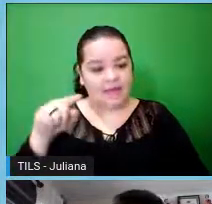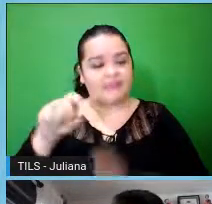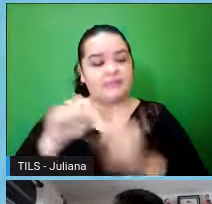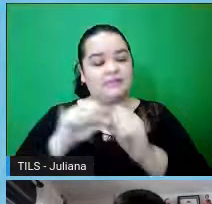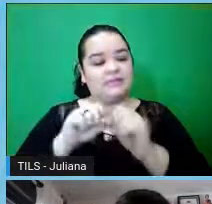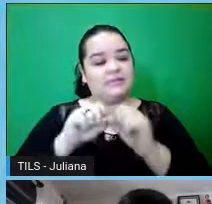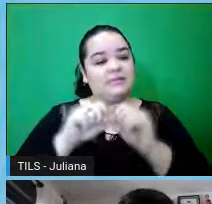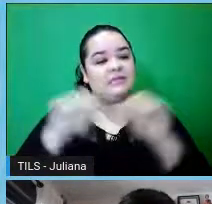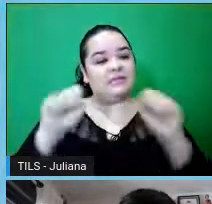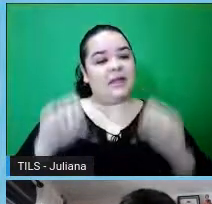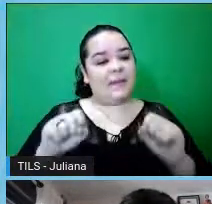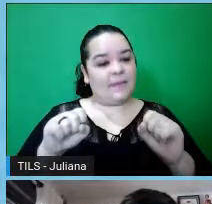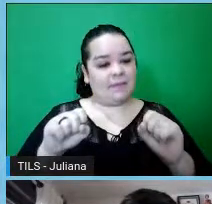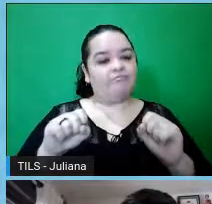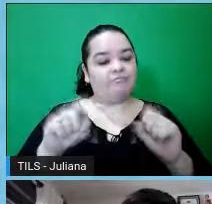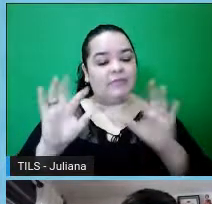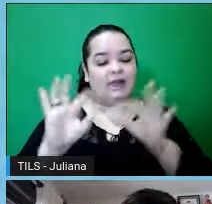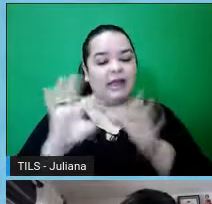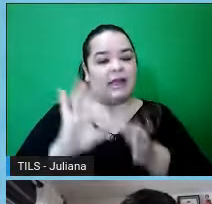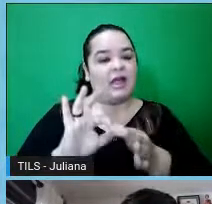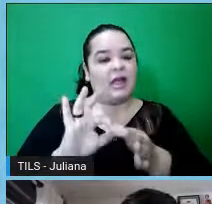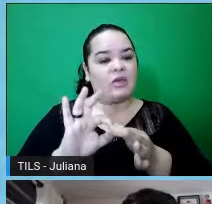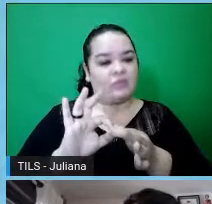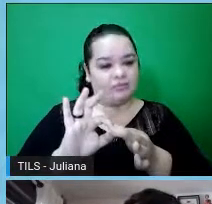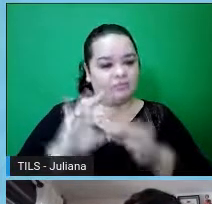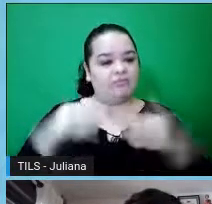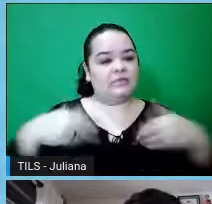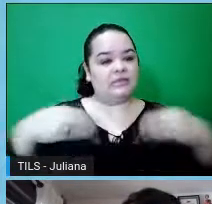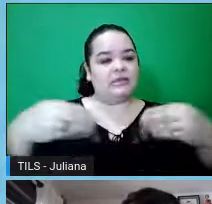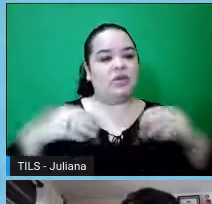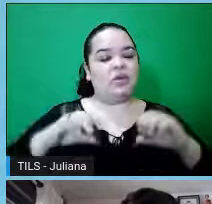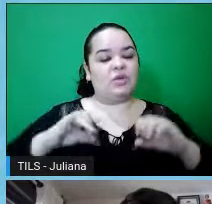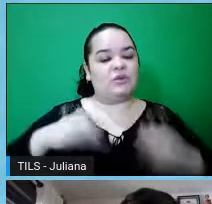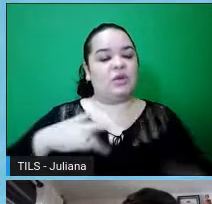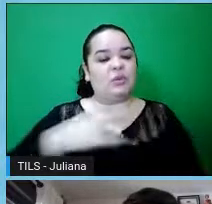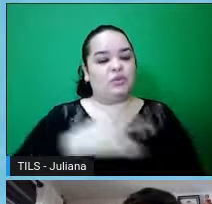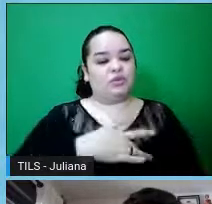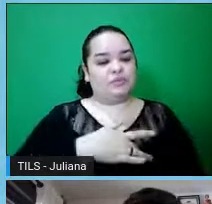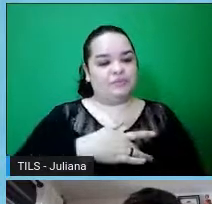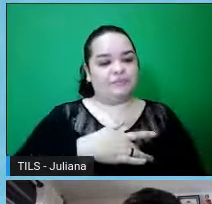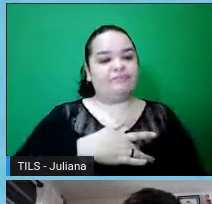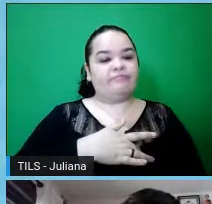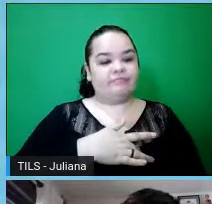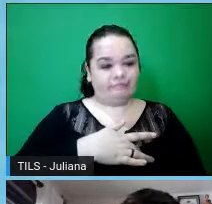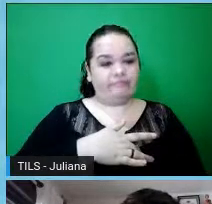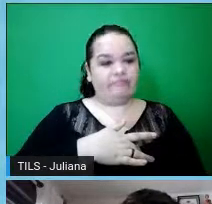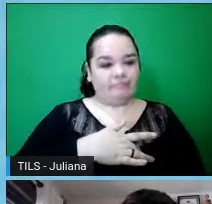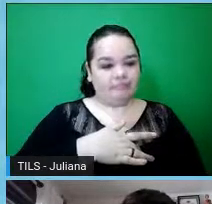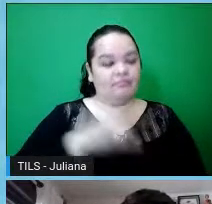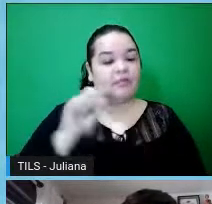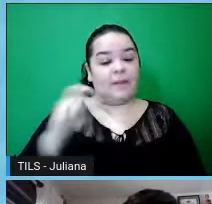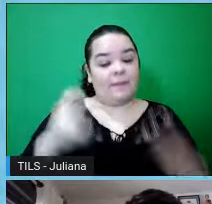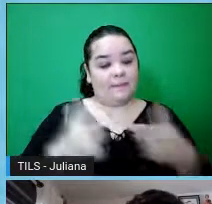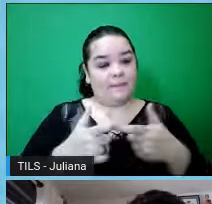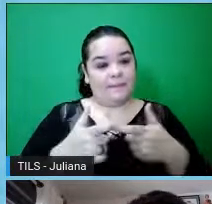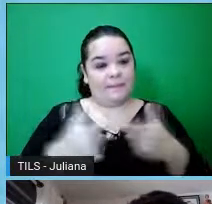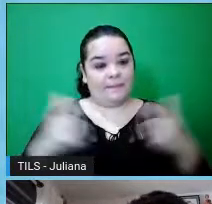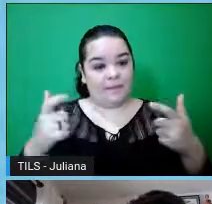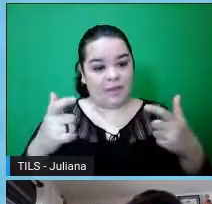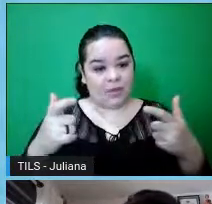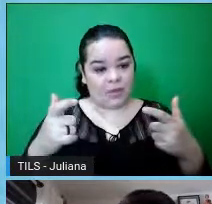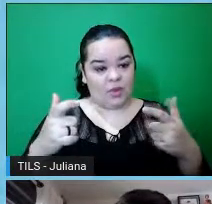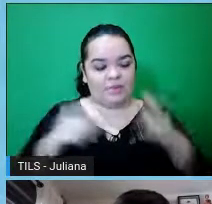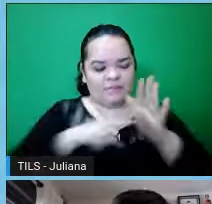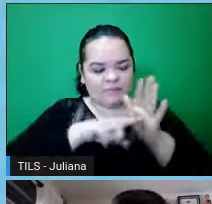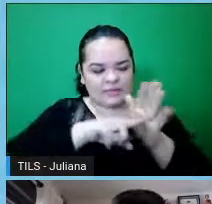90%, eu não tenho esse dado, né, mas a grande maioria, né, dos protocolos de